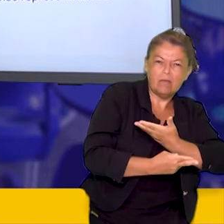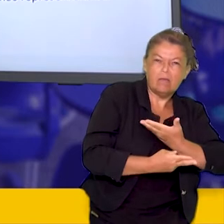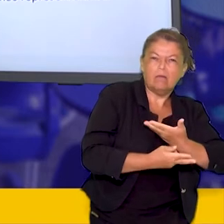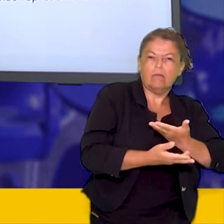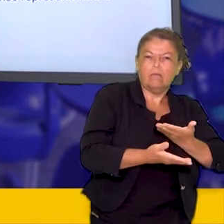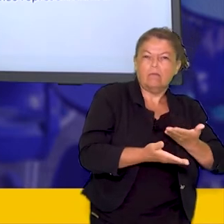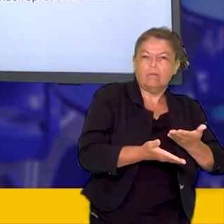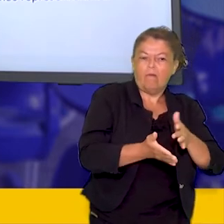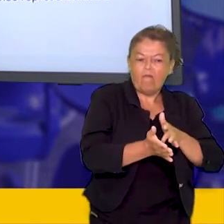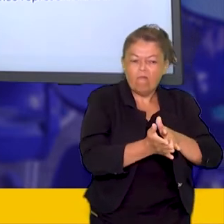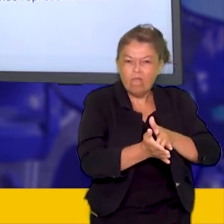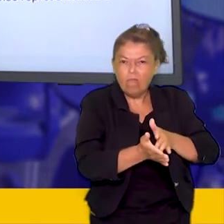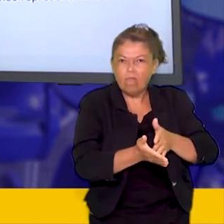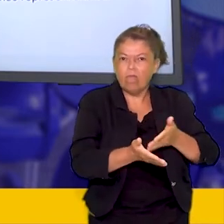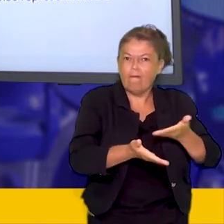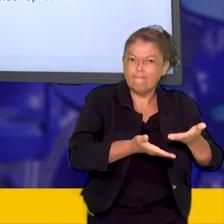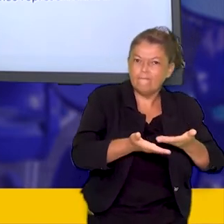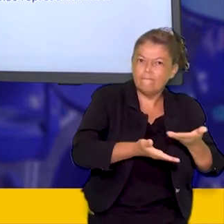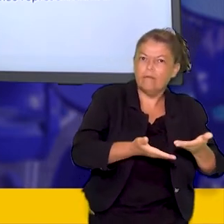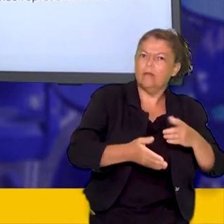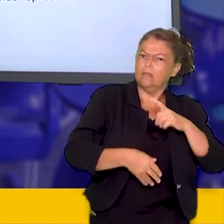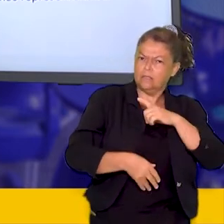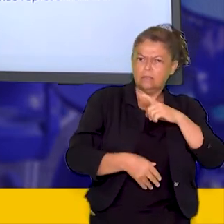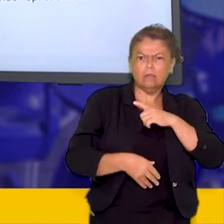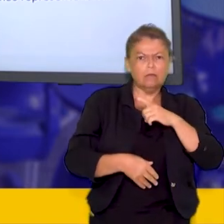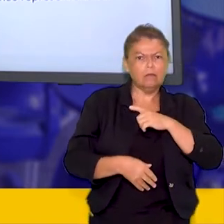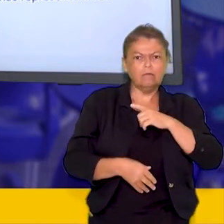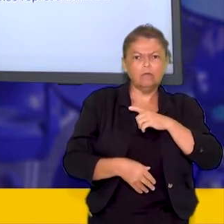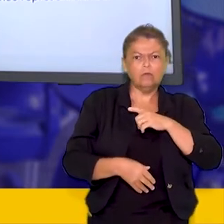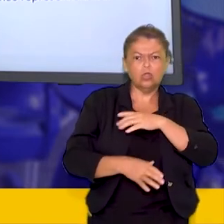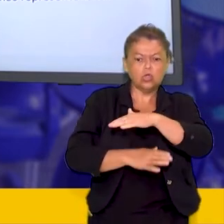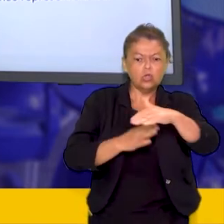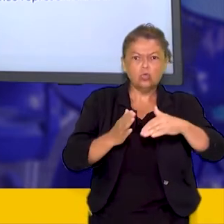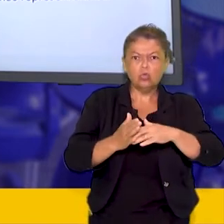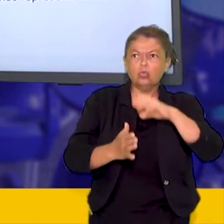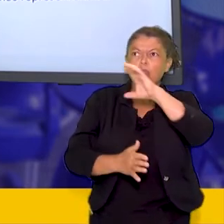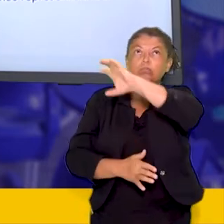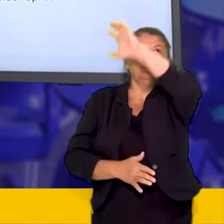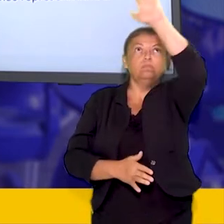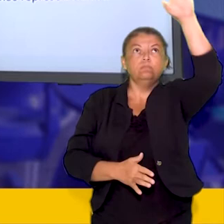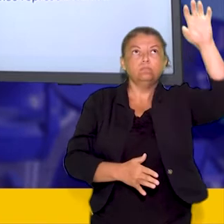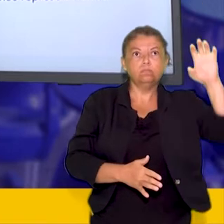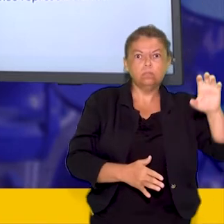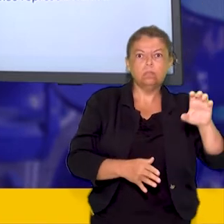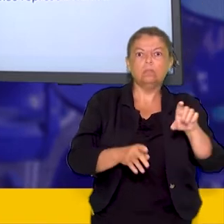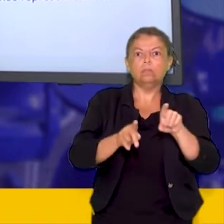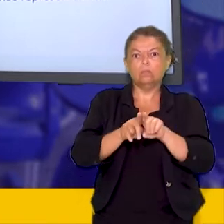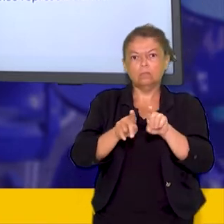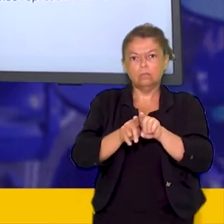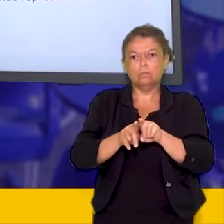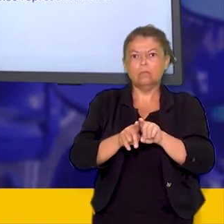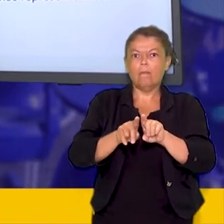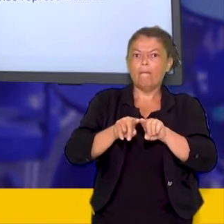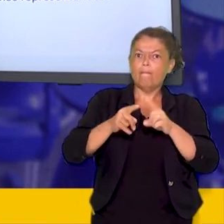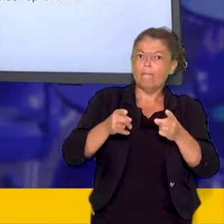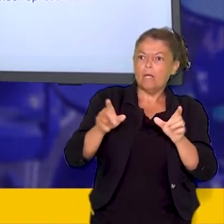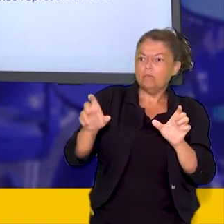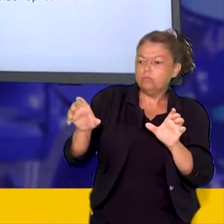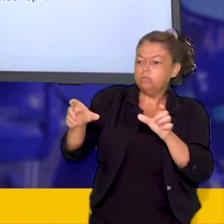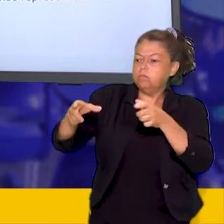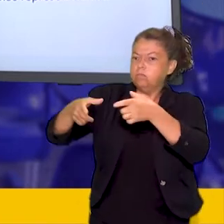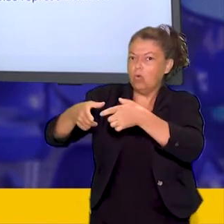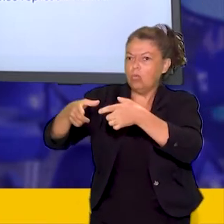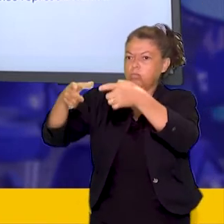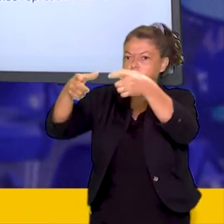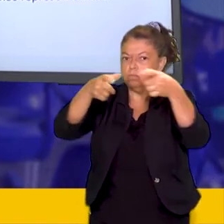Ocorreu em todo o território nacional, mas foi mais assíduo em pequenas localidades, sob o mando